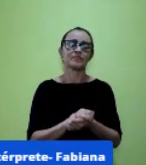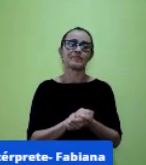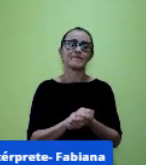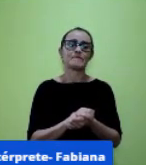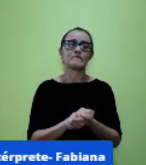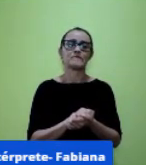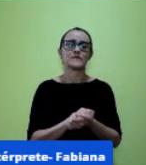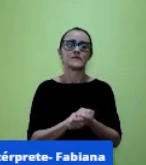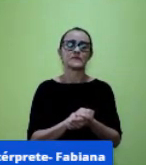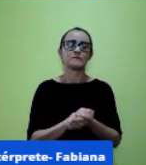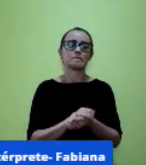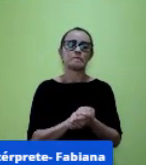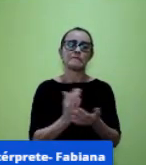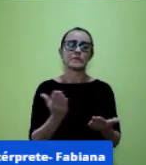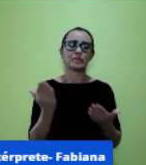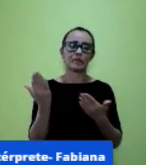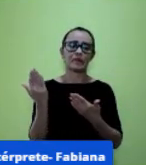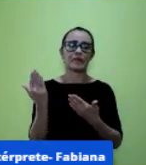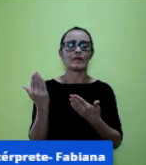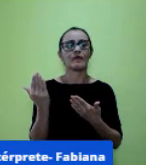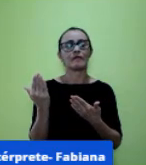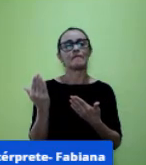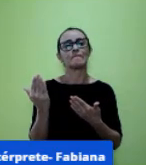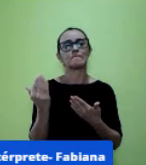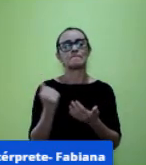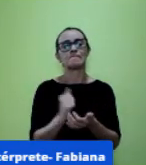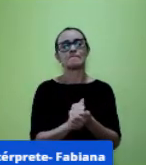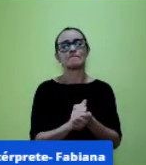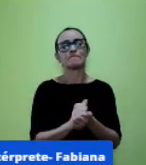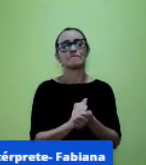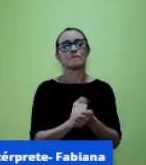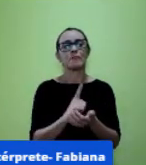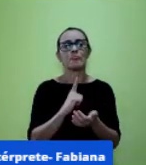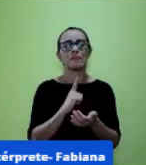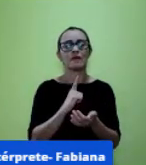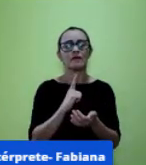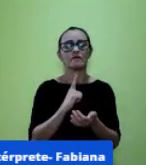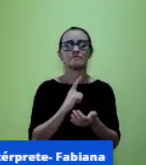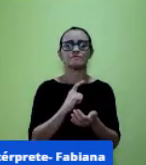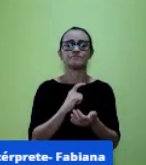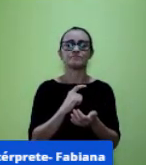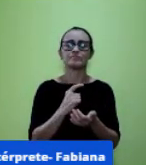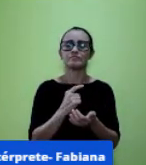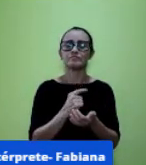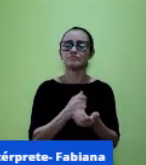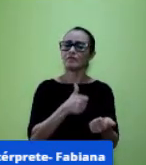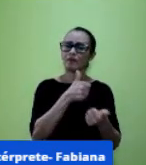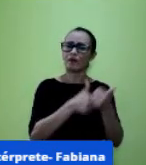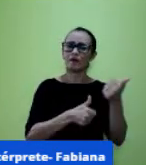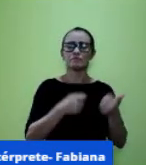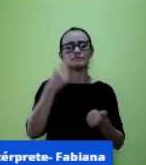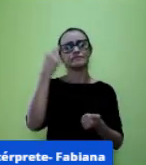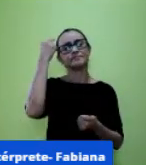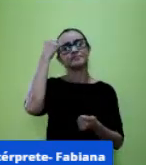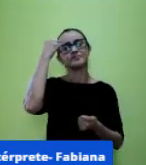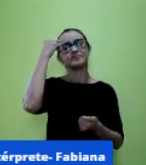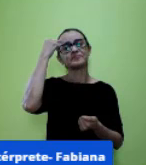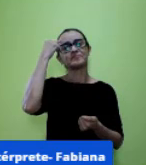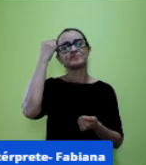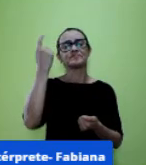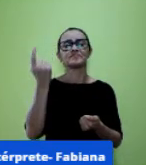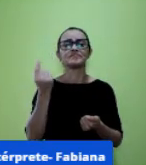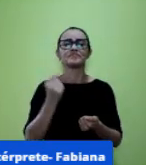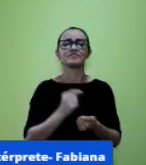aí nós temos aí pra refletir uma imagem pra refletir né uma provocação